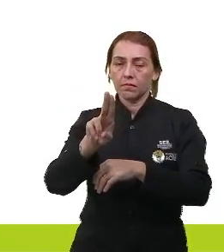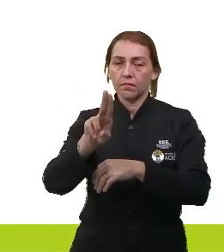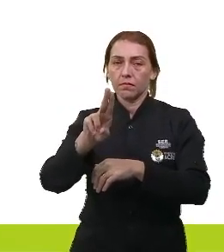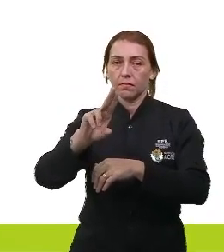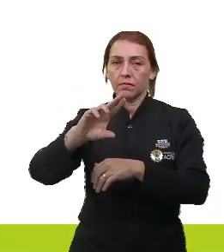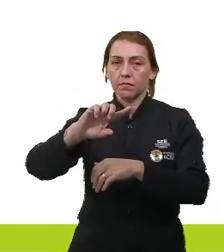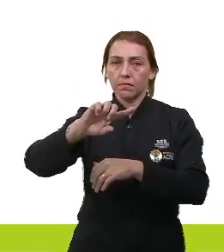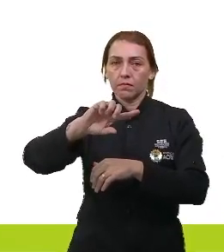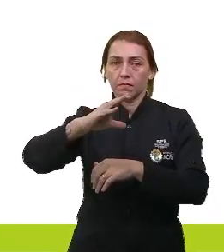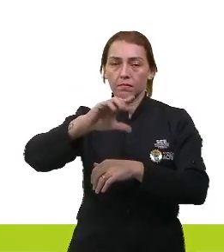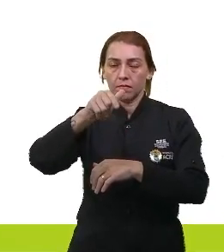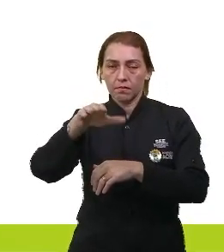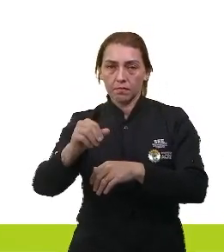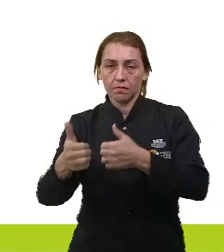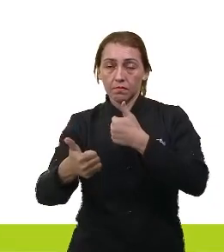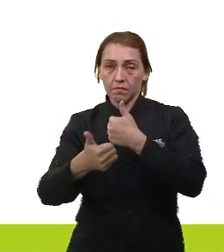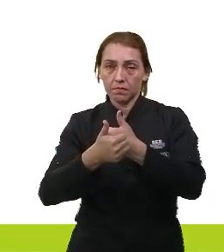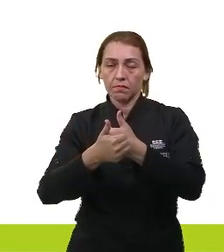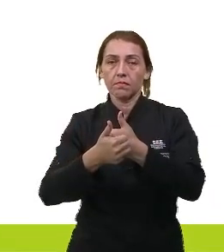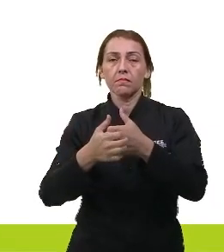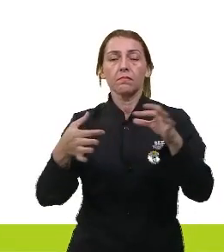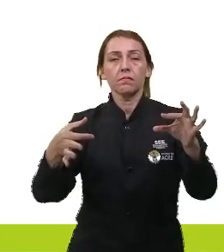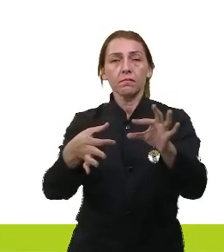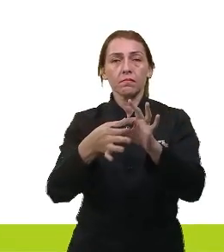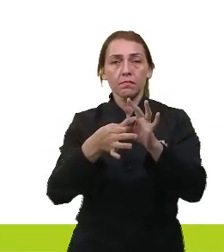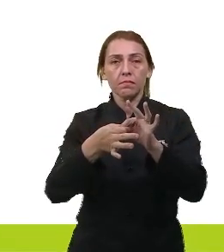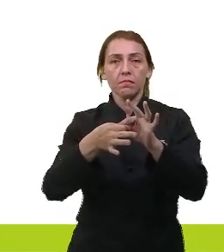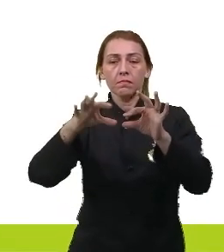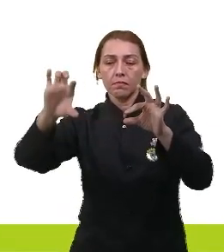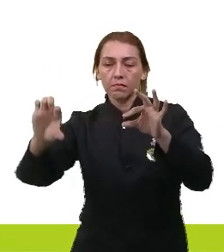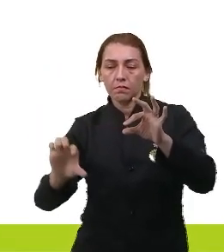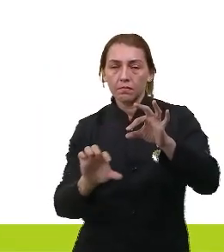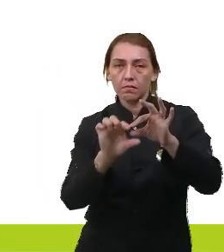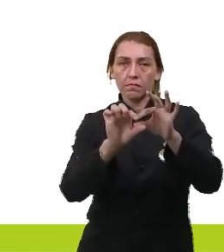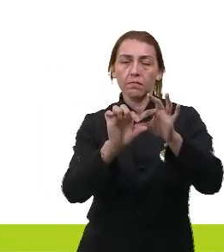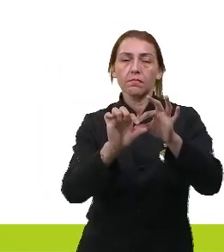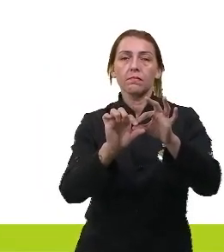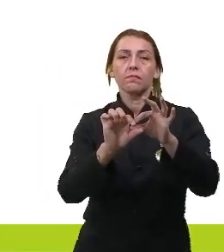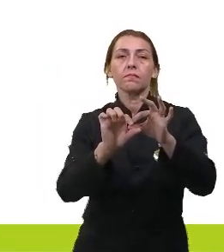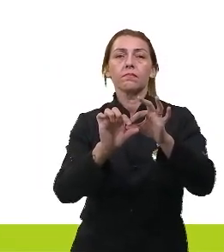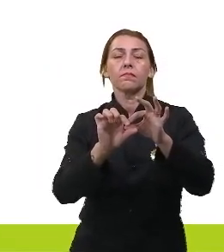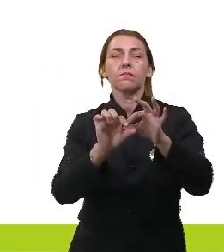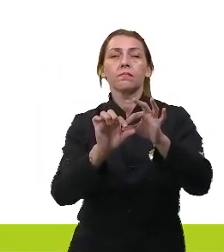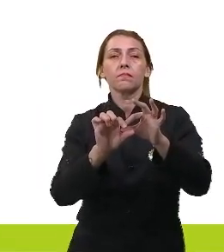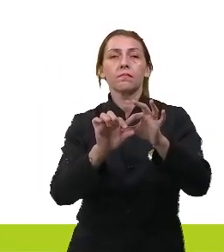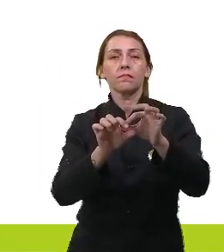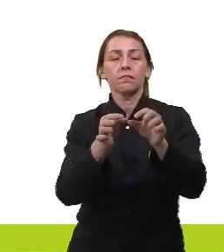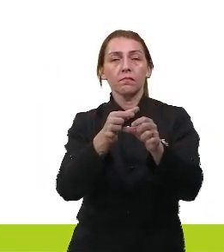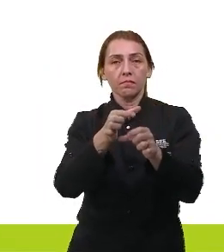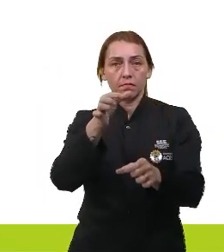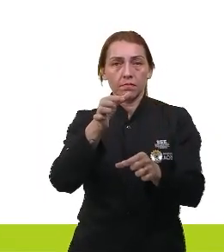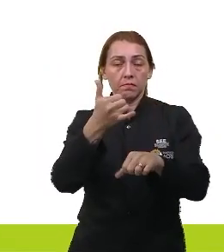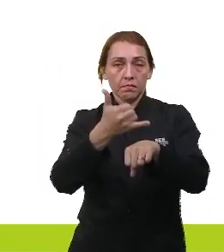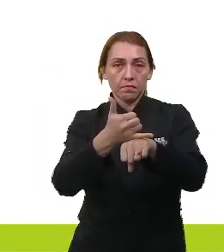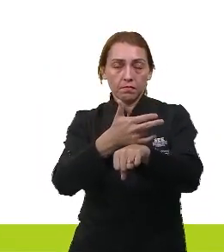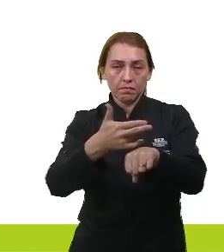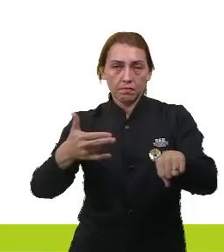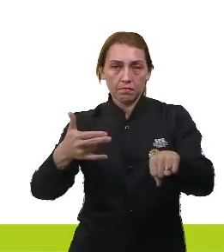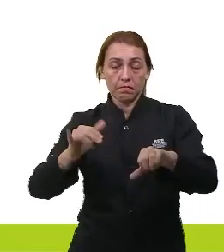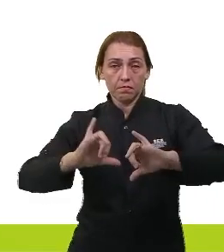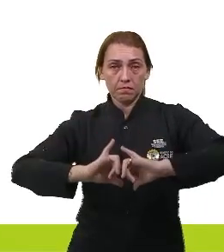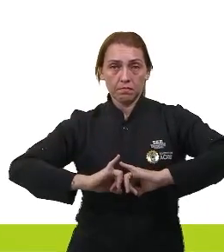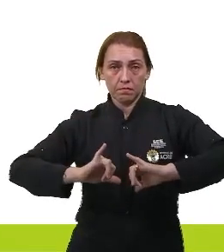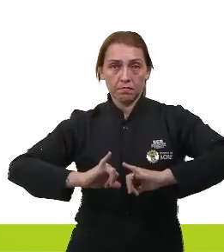Próxima canalização é ligada a ela por um condutor e colocada uma barra é colocada numa barra de metal para que